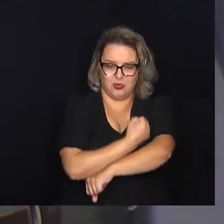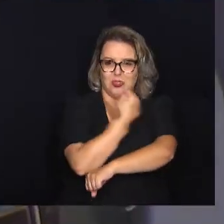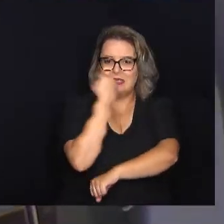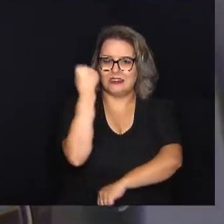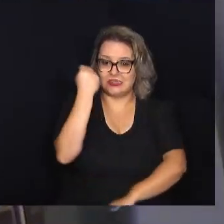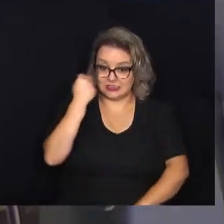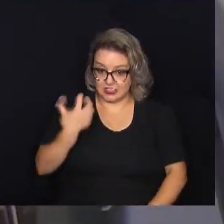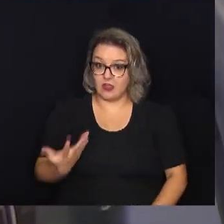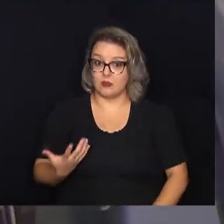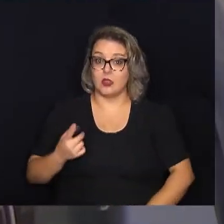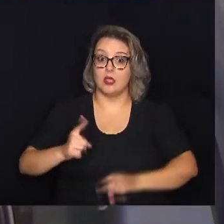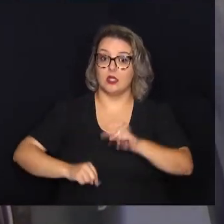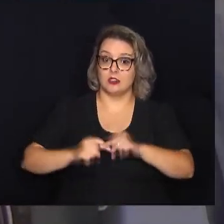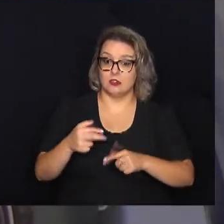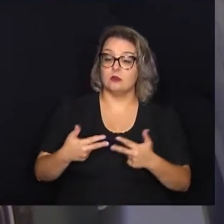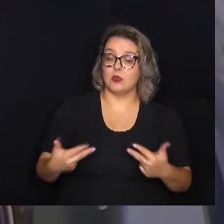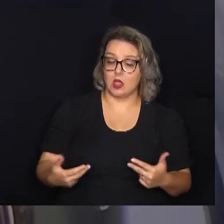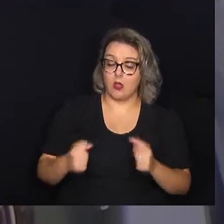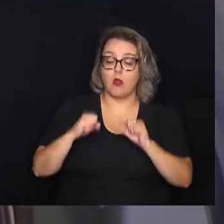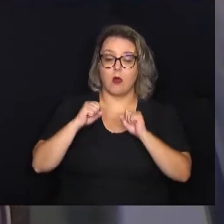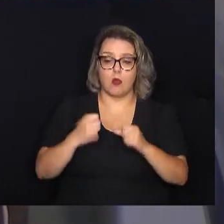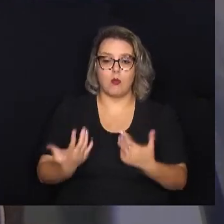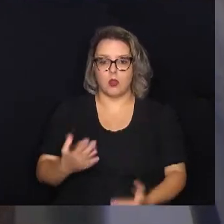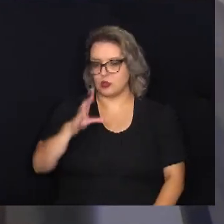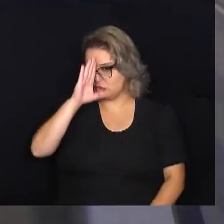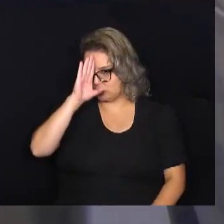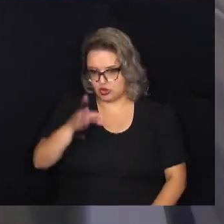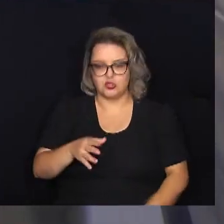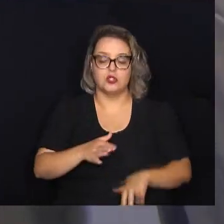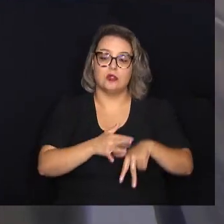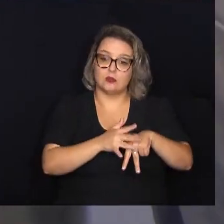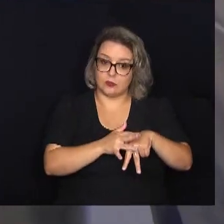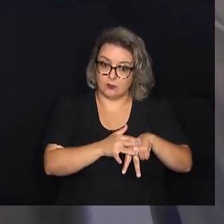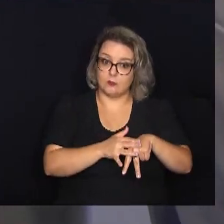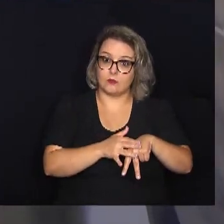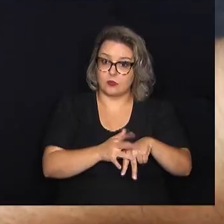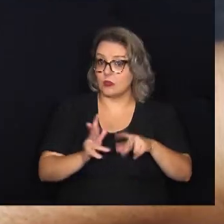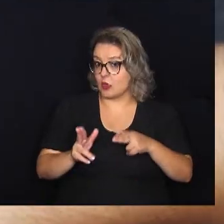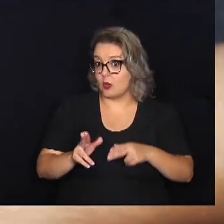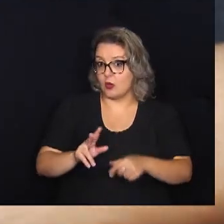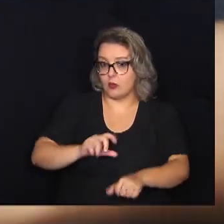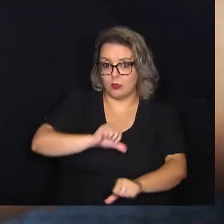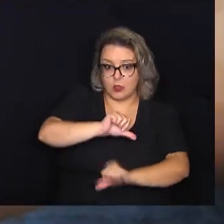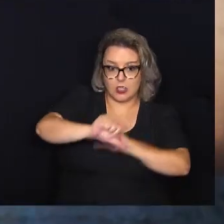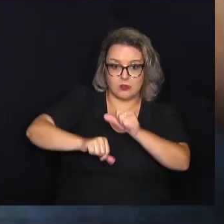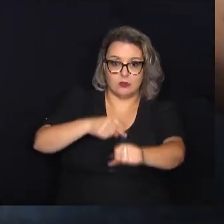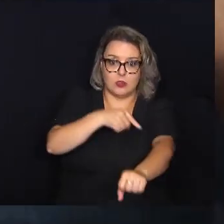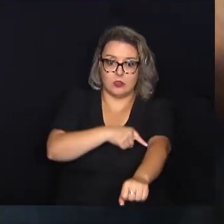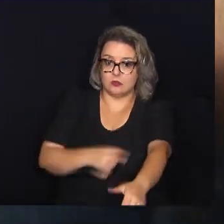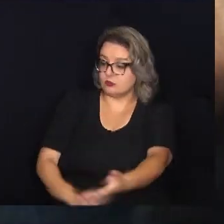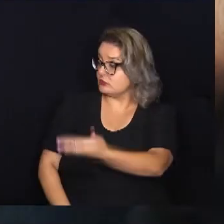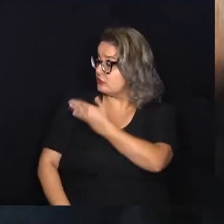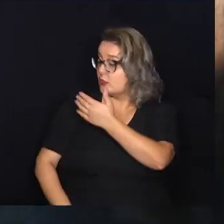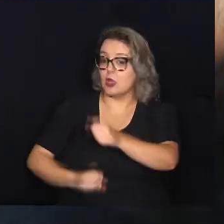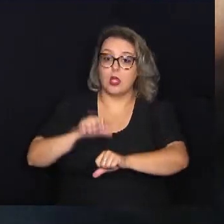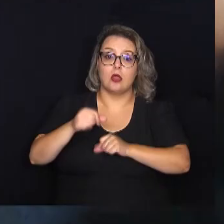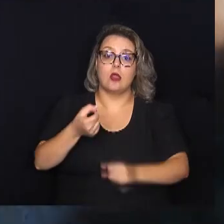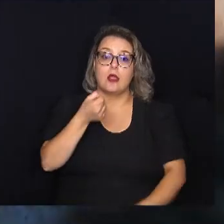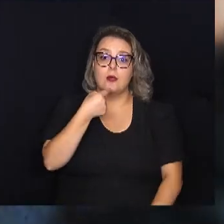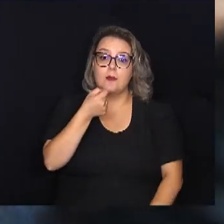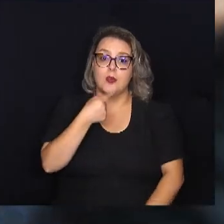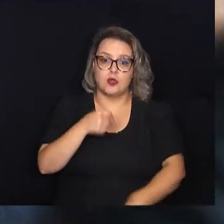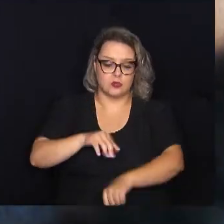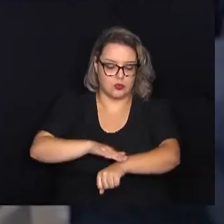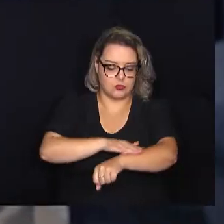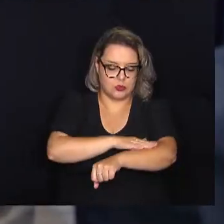E esse material pode ser passado diretamente ao paciente, como uma transfusão, ou transformado em medicamento pelos